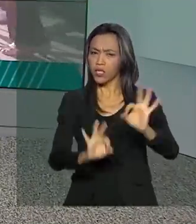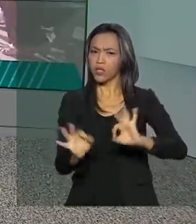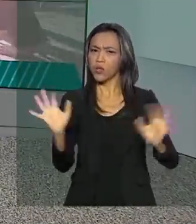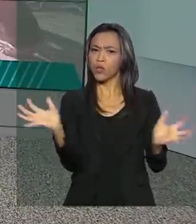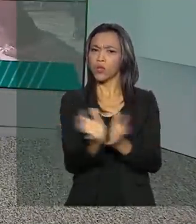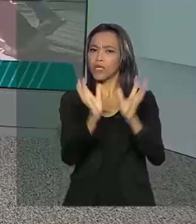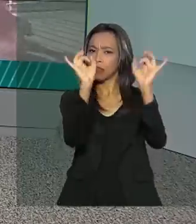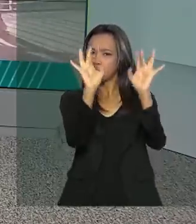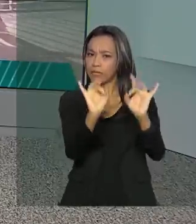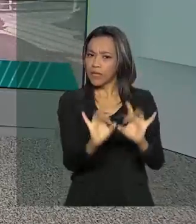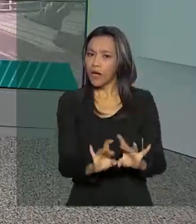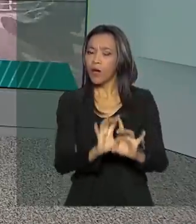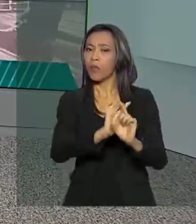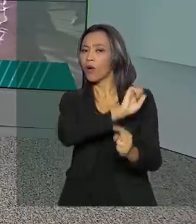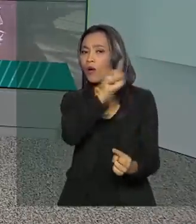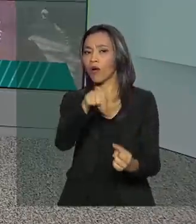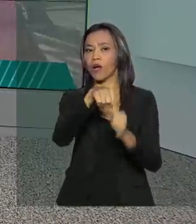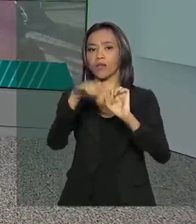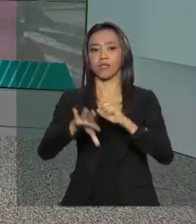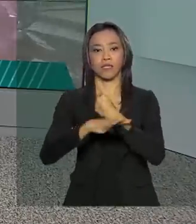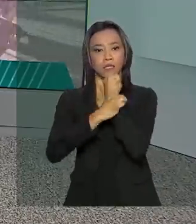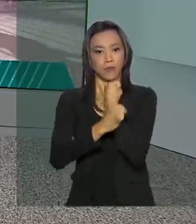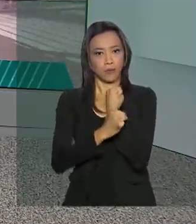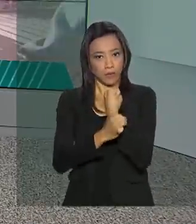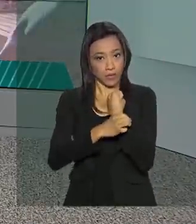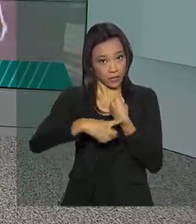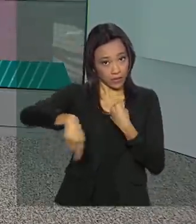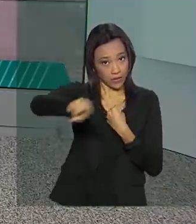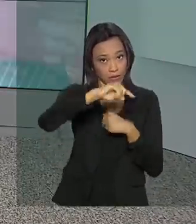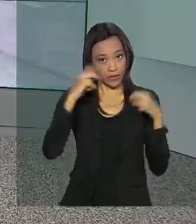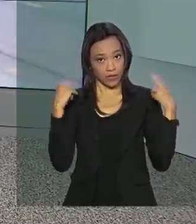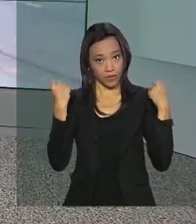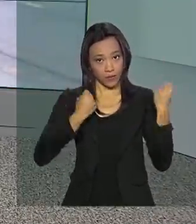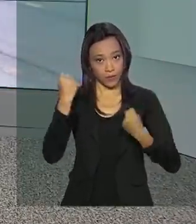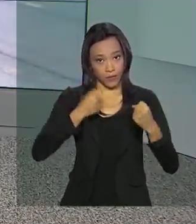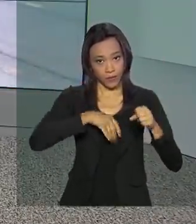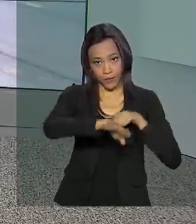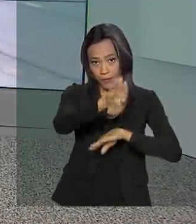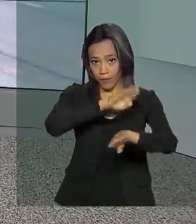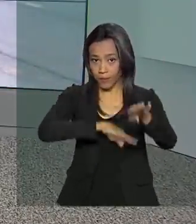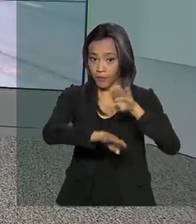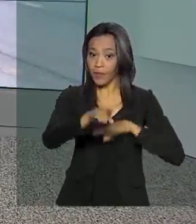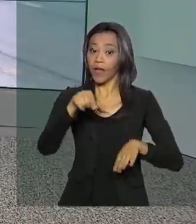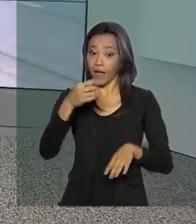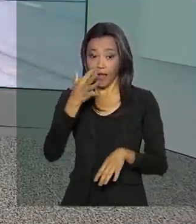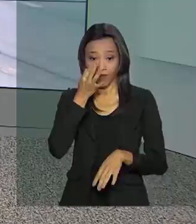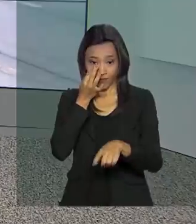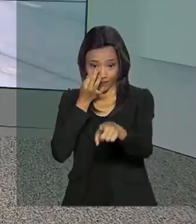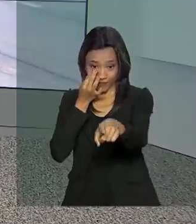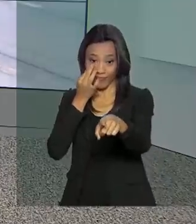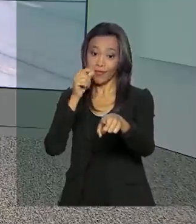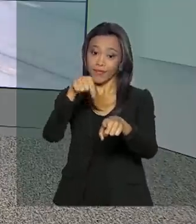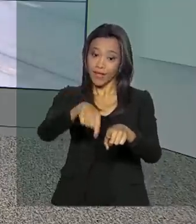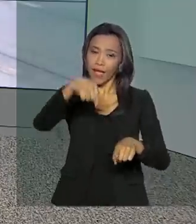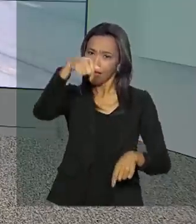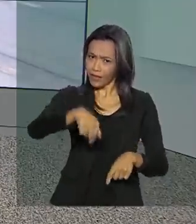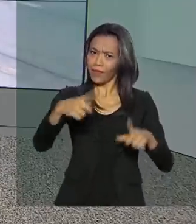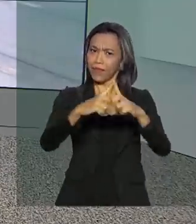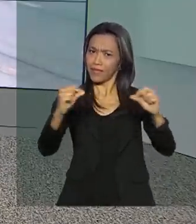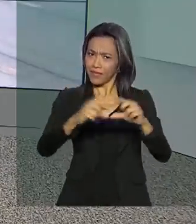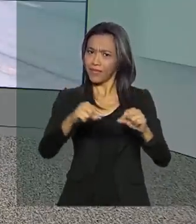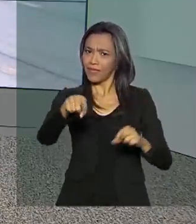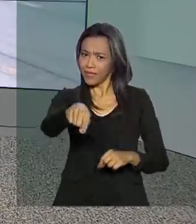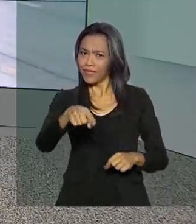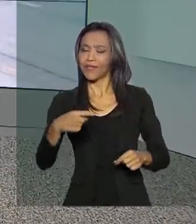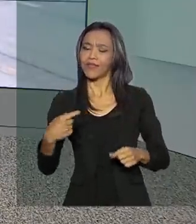garantir a segurança dos motoristas. A repórter Luciana Colares de Holanda está em uma das saídas aqui de Brasília